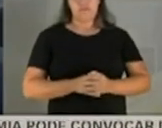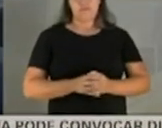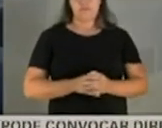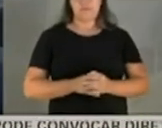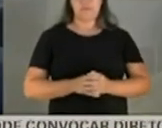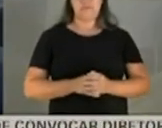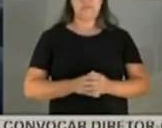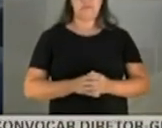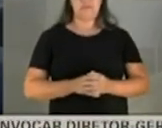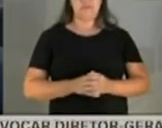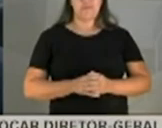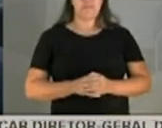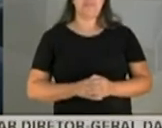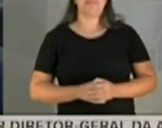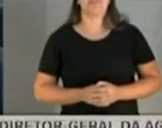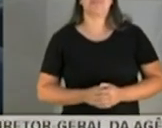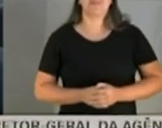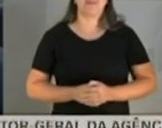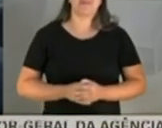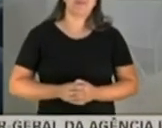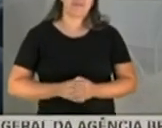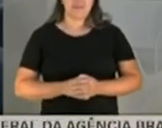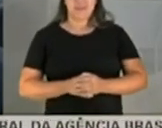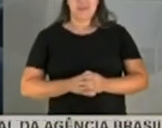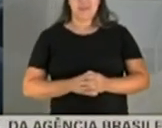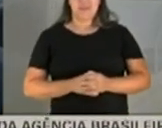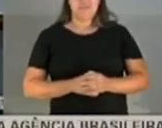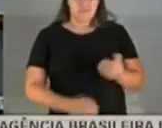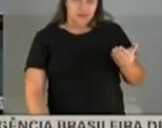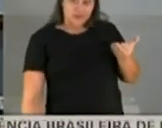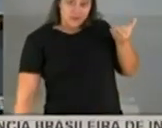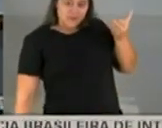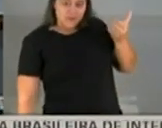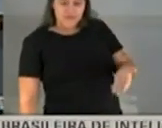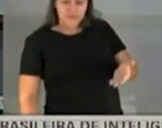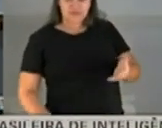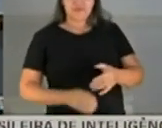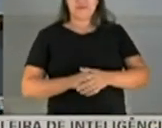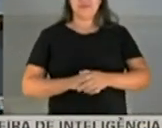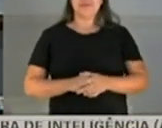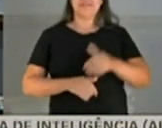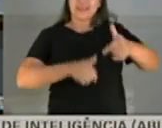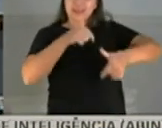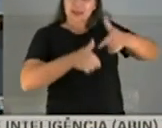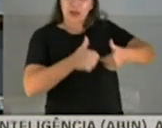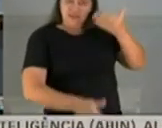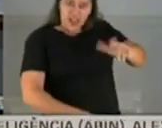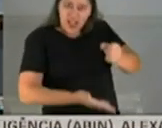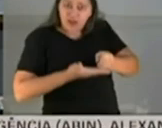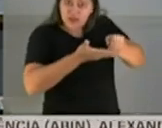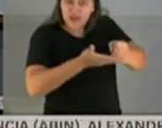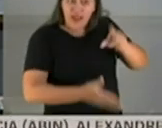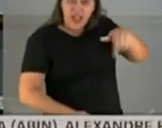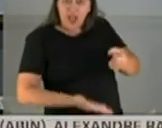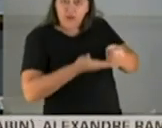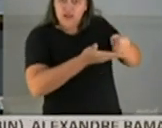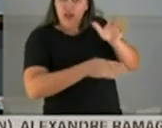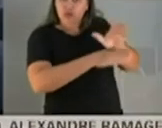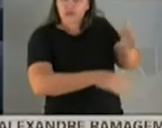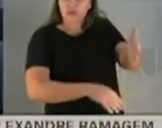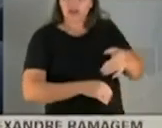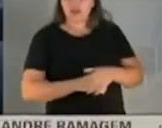É pago. Tudo foi... V. Exª trabalhava lá, era auxiliar? Era auxiliar?